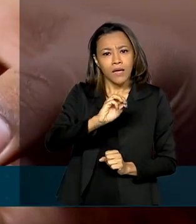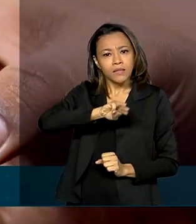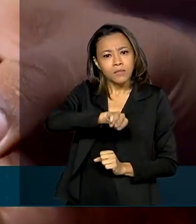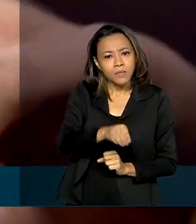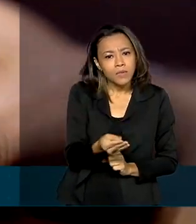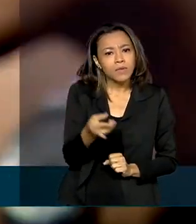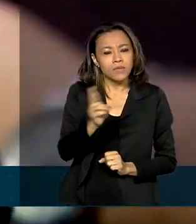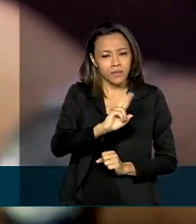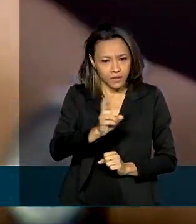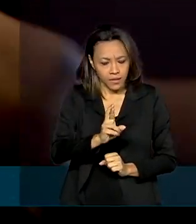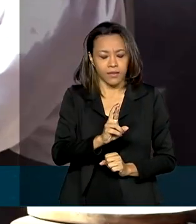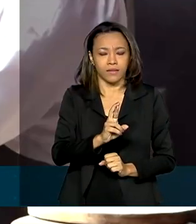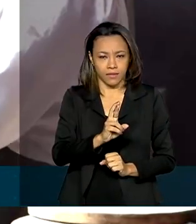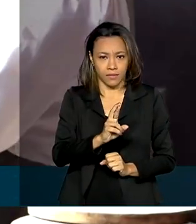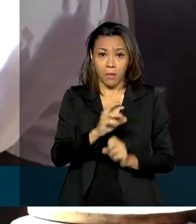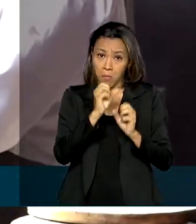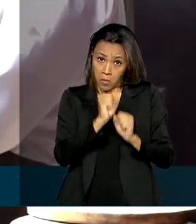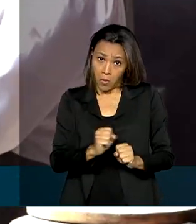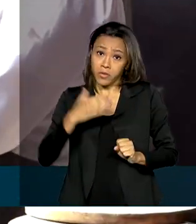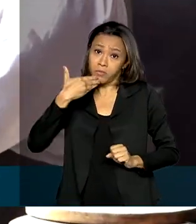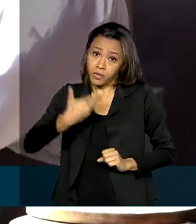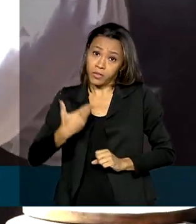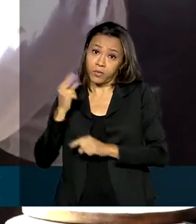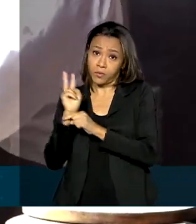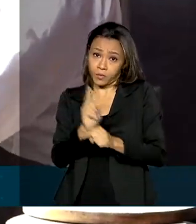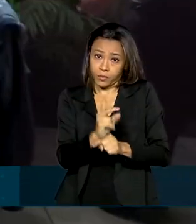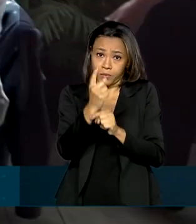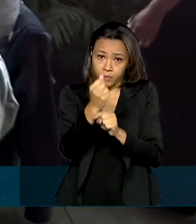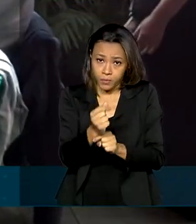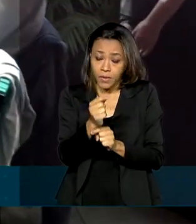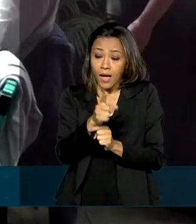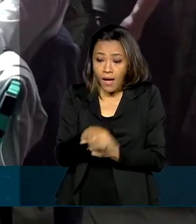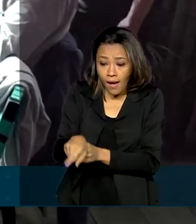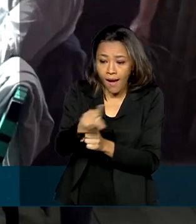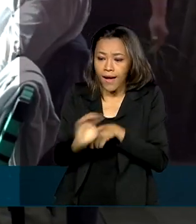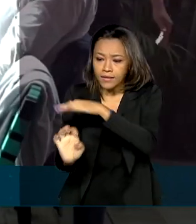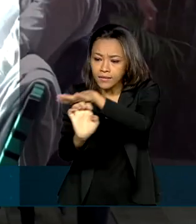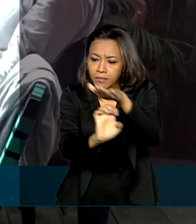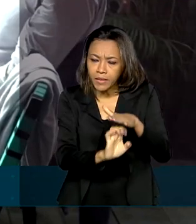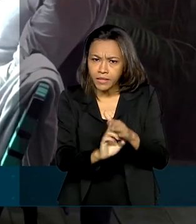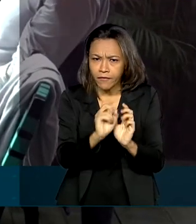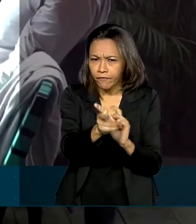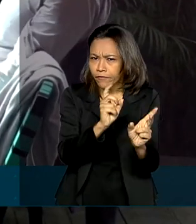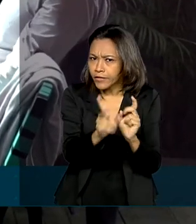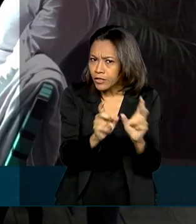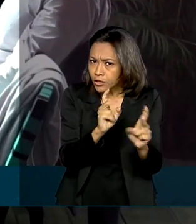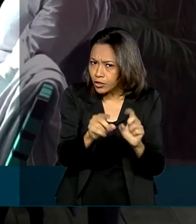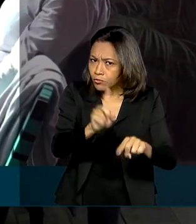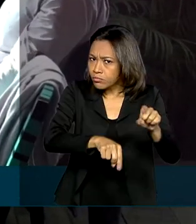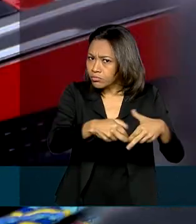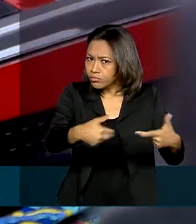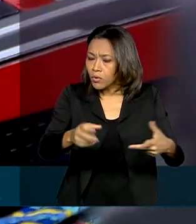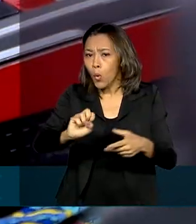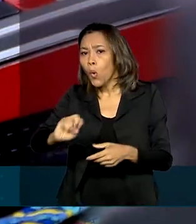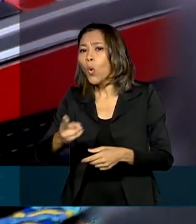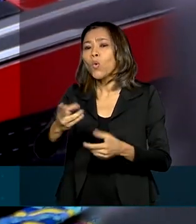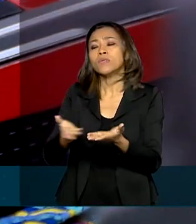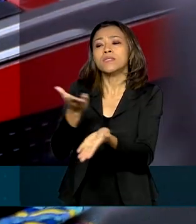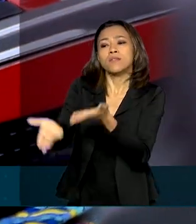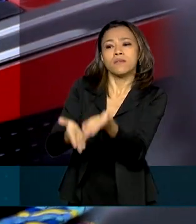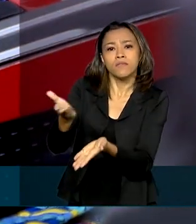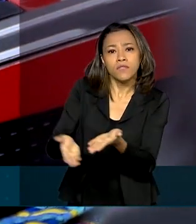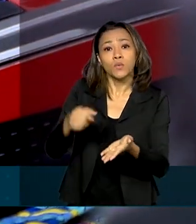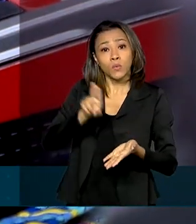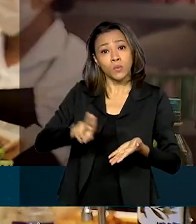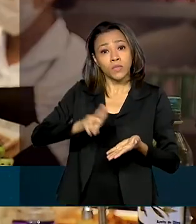bilhões de reais. Podem solicitar o financiamento as empresas que tenham vendido bens ou prestado serviços por meio de